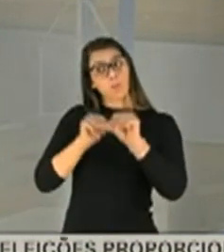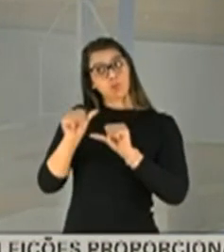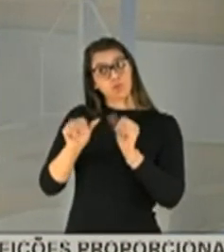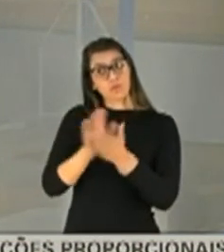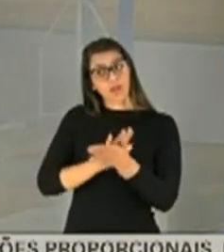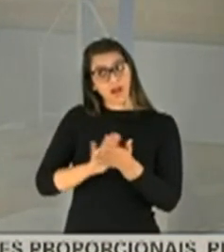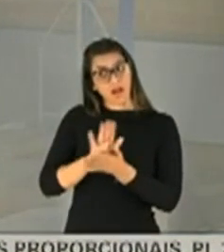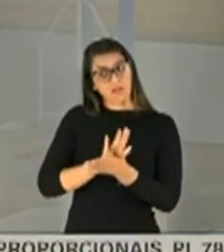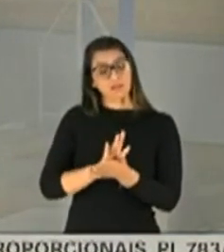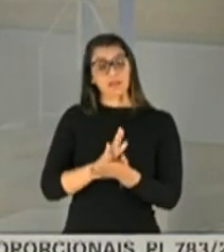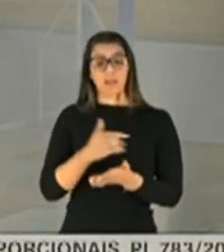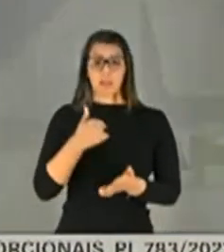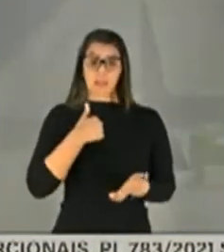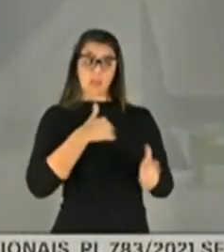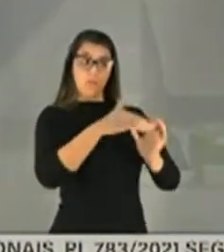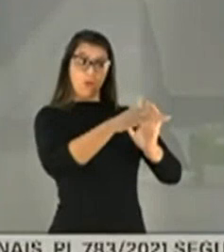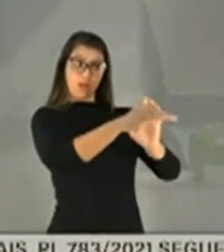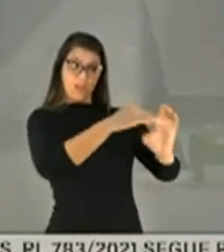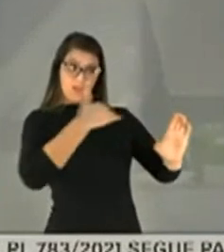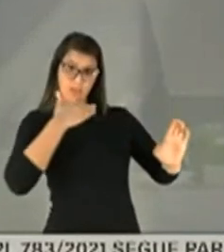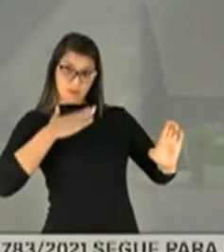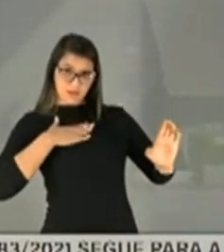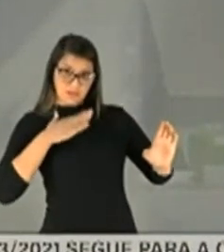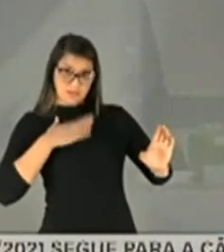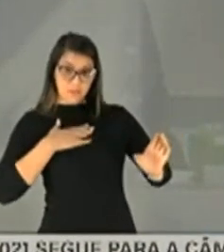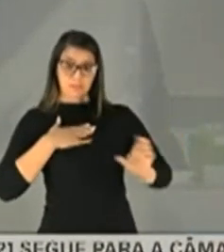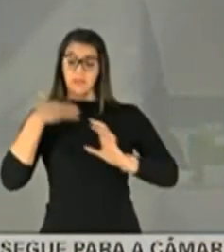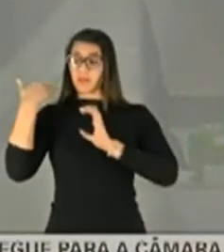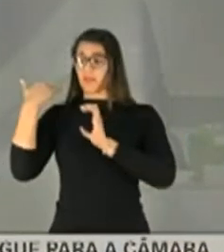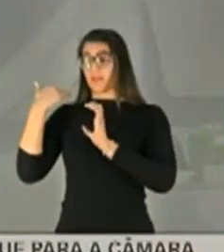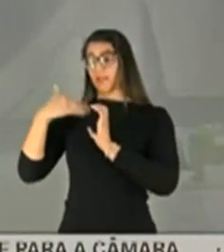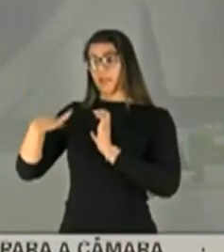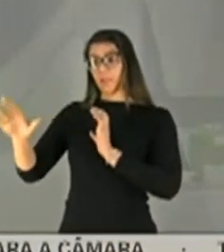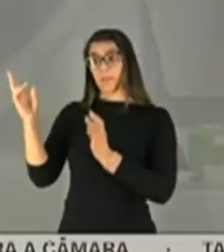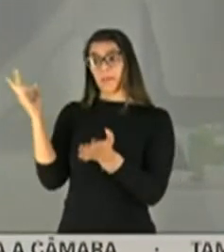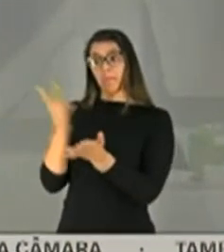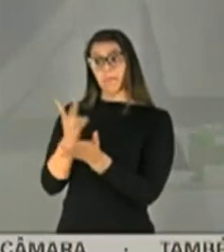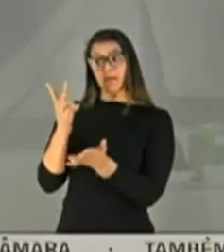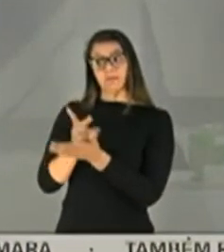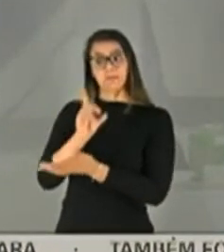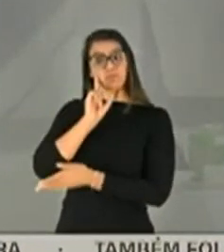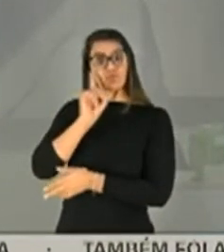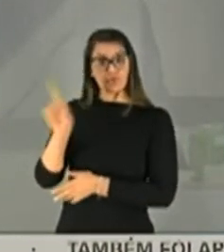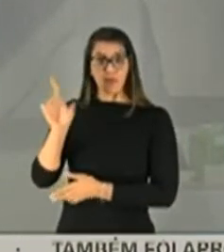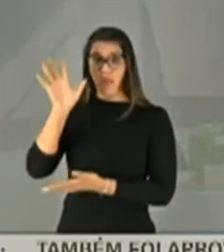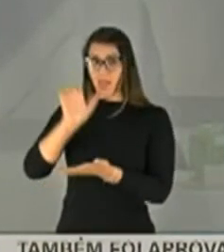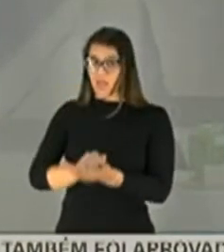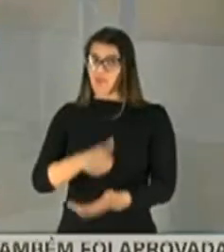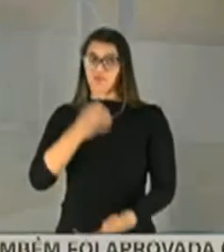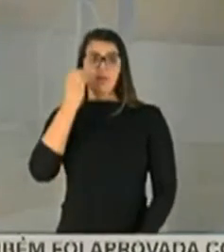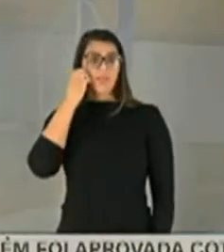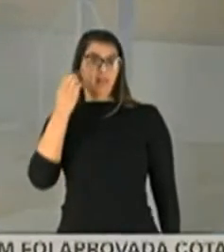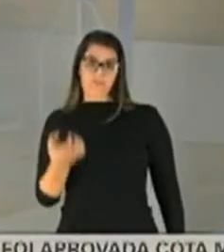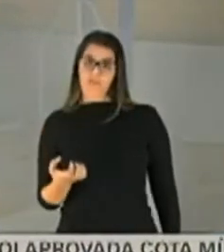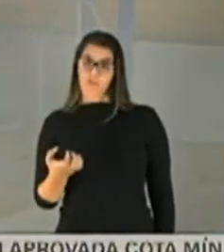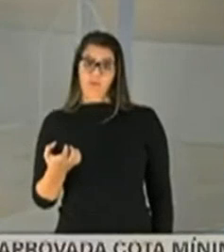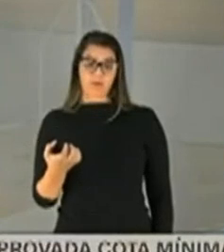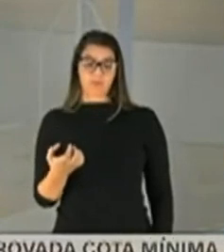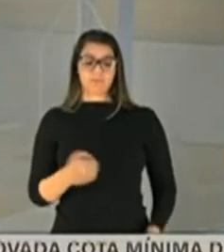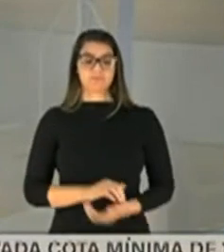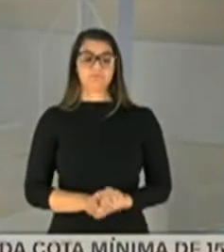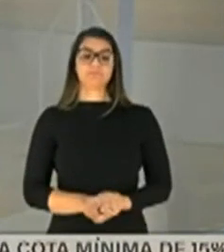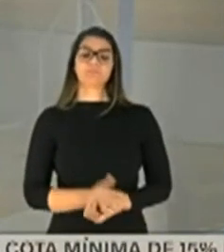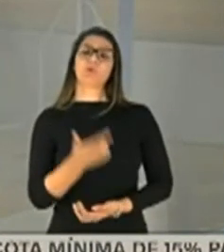recebi e encaminhei da mesma forma que eu recebi, excelência. Isso está registrado no meu telefone. Outra coisa que o senhor respondeu aqui,